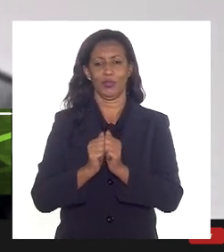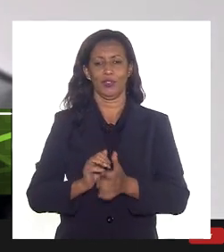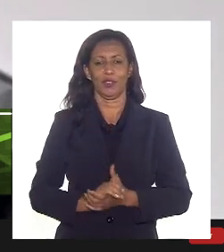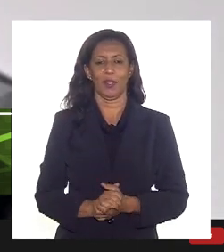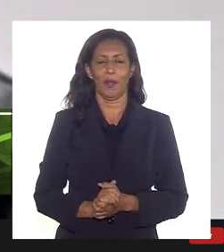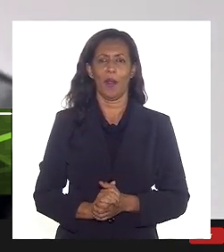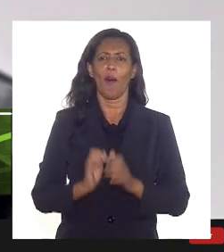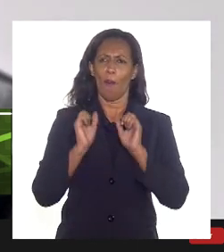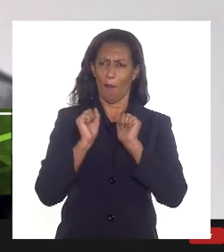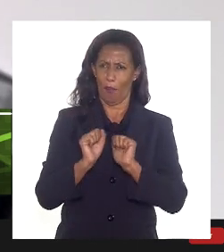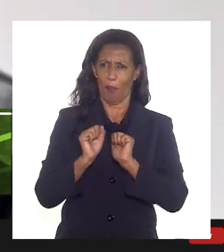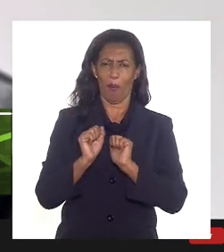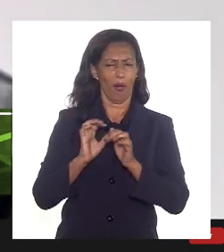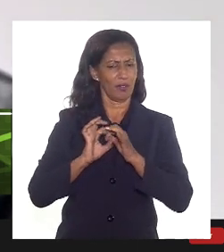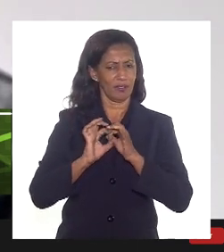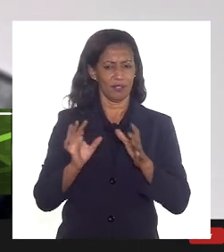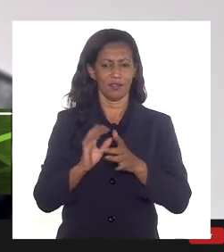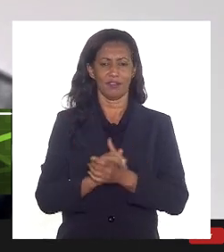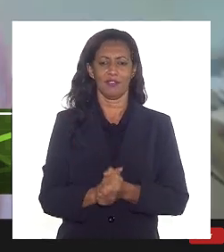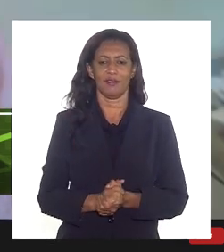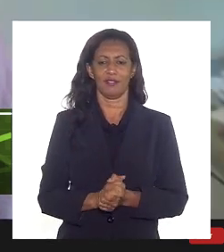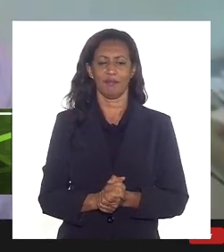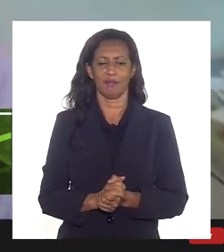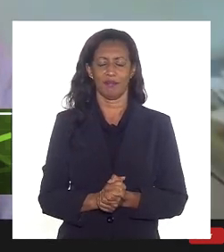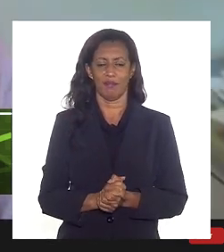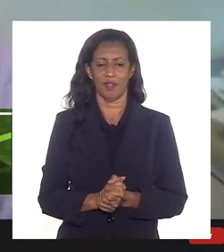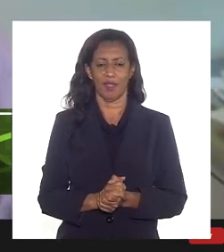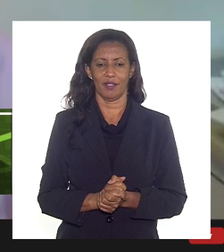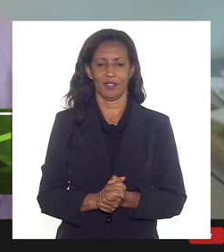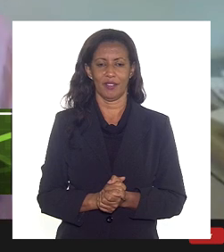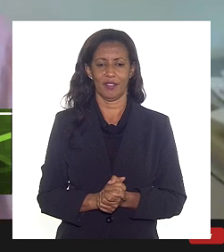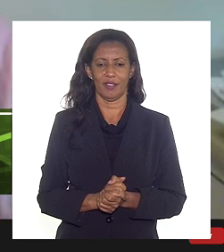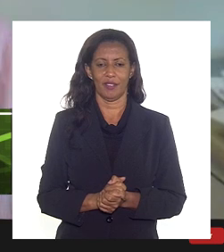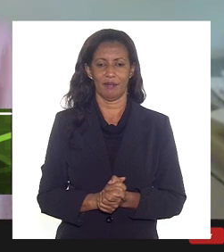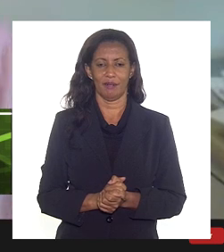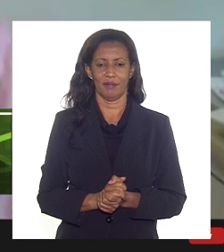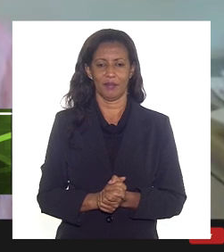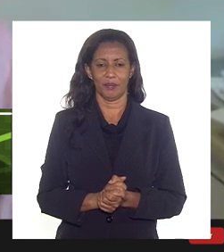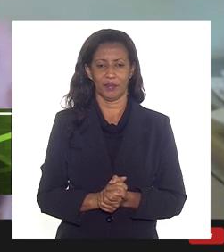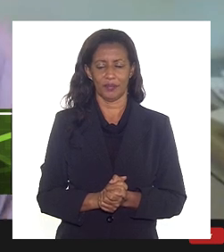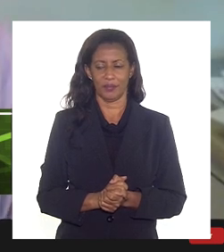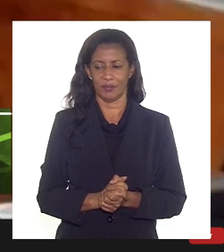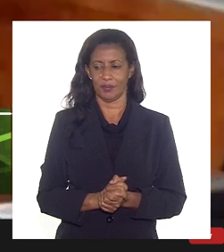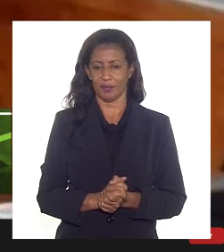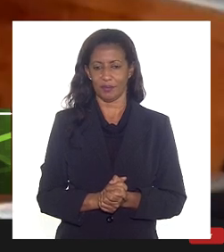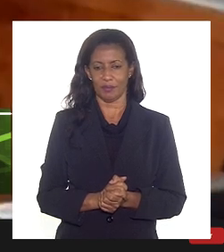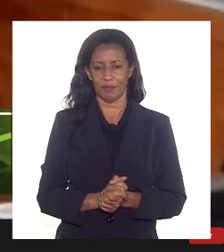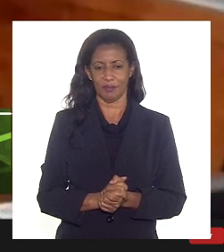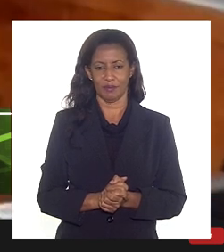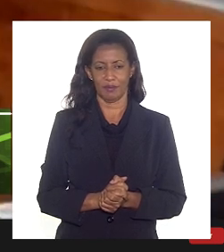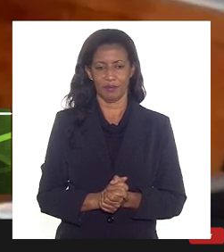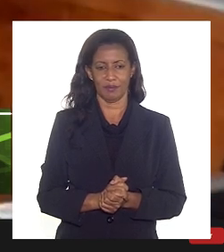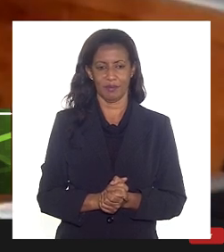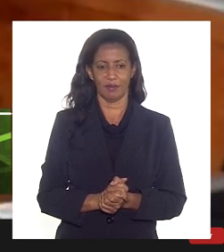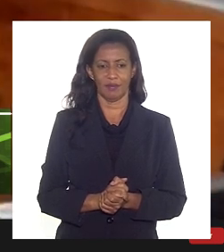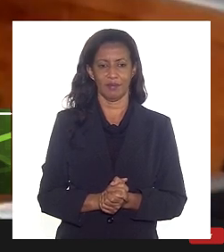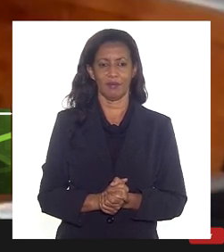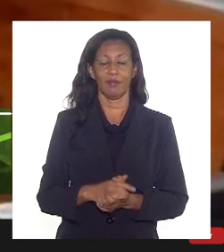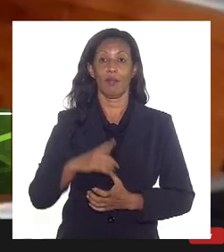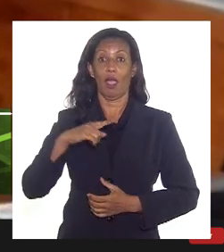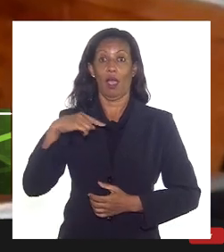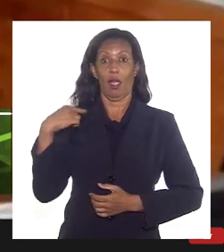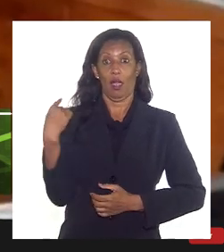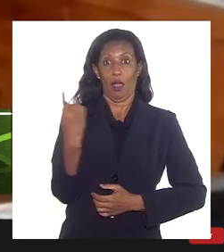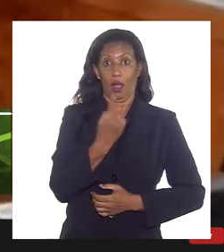Então, pode deixar que eu já vou falar com ele. Obrigado, doutor Alex. Deputado, deputado, Paulo, a nossa